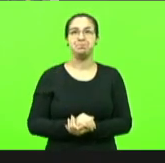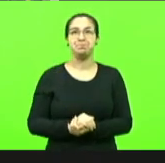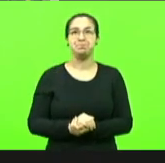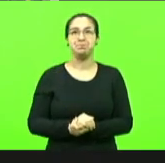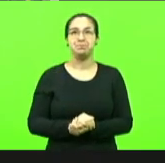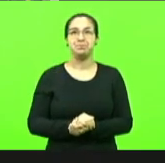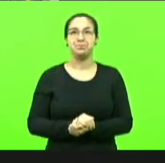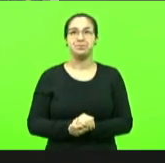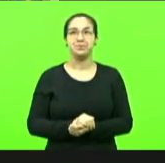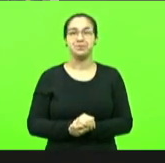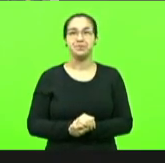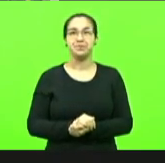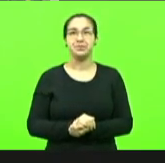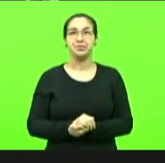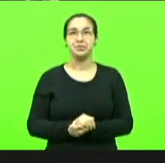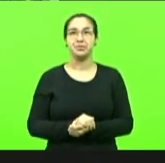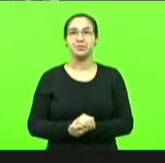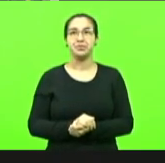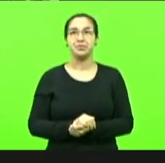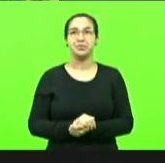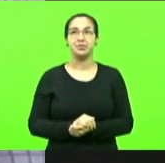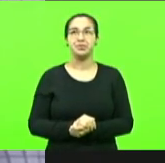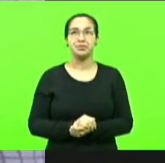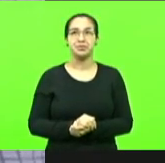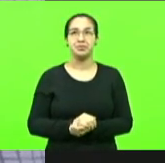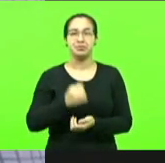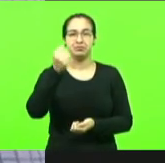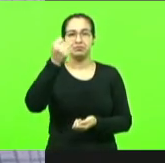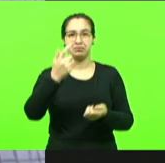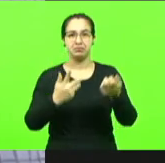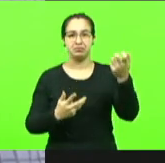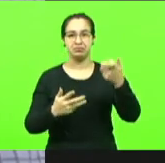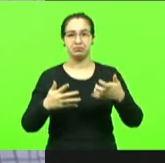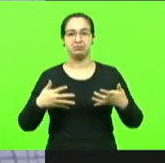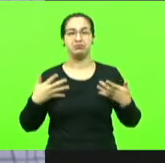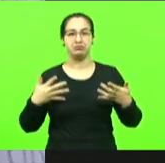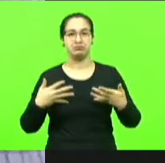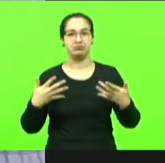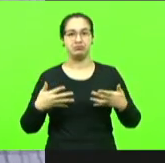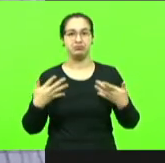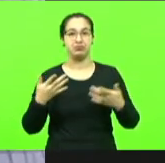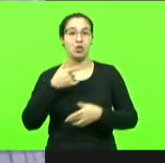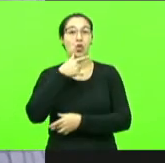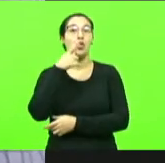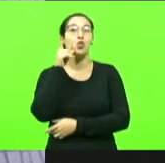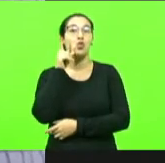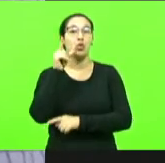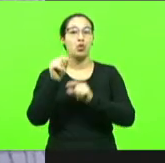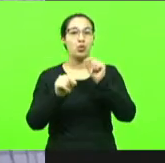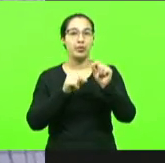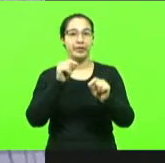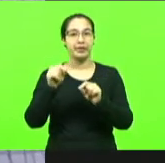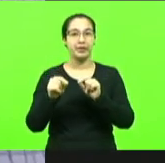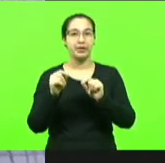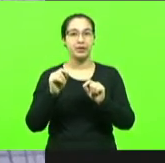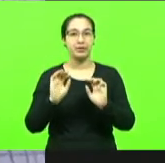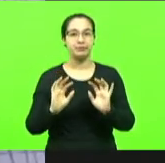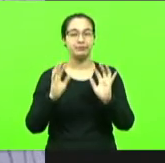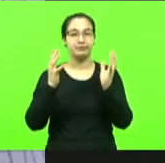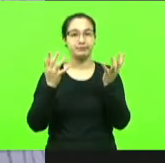de Nadal para falar da comemoração no dia de ontem dos 50 anos